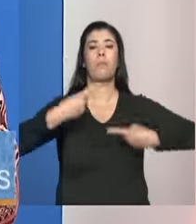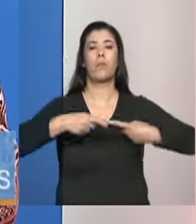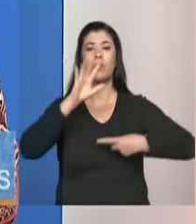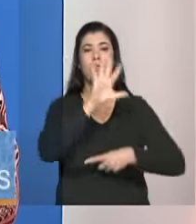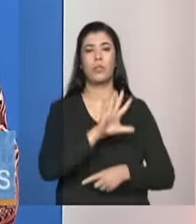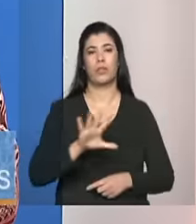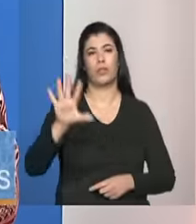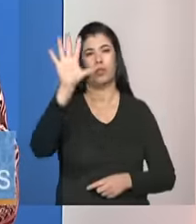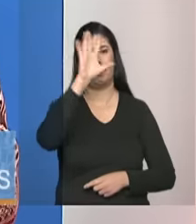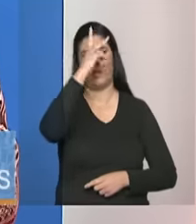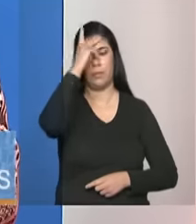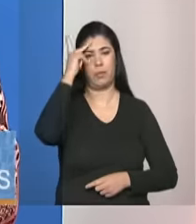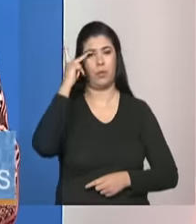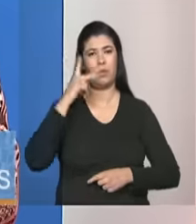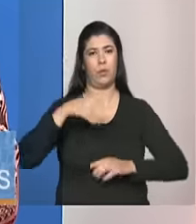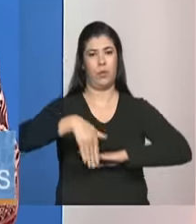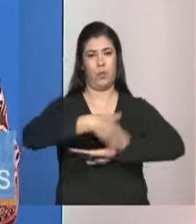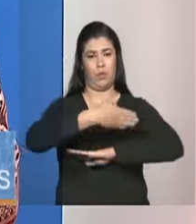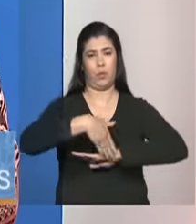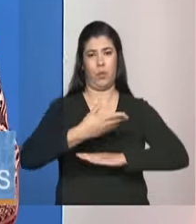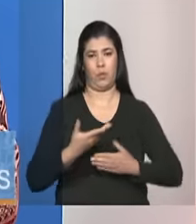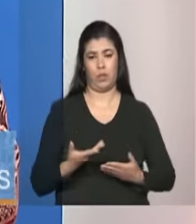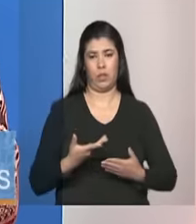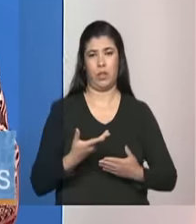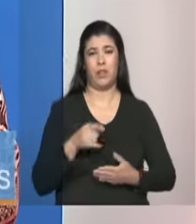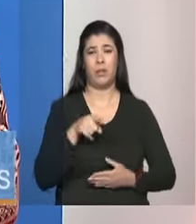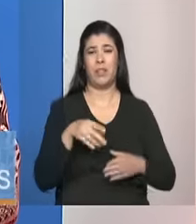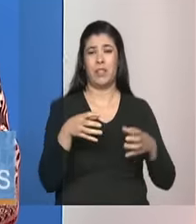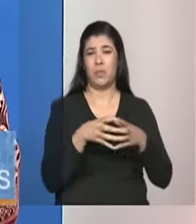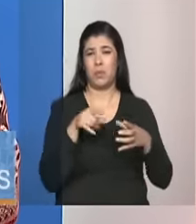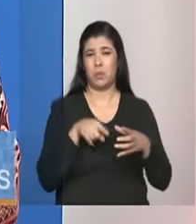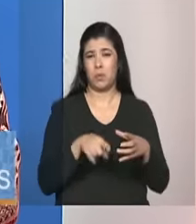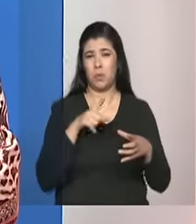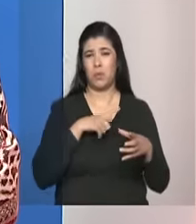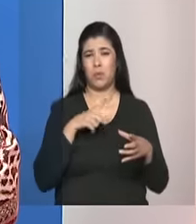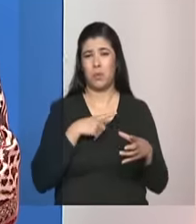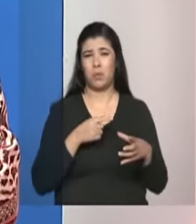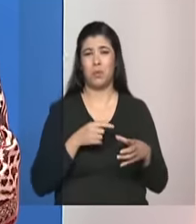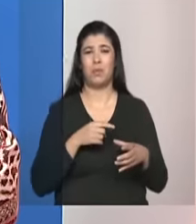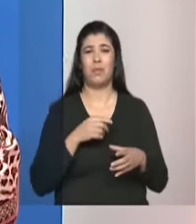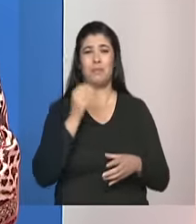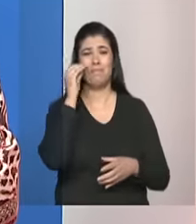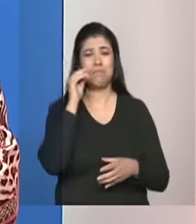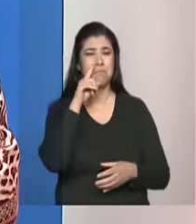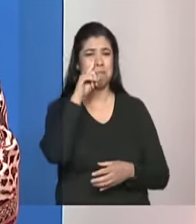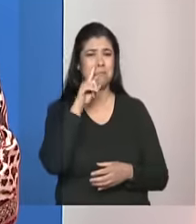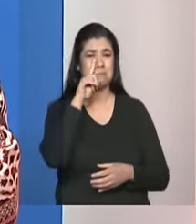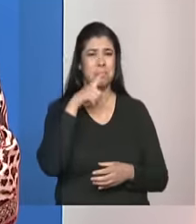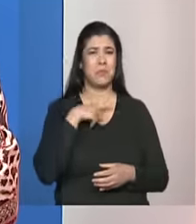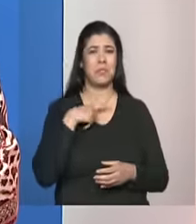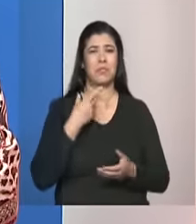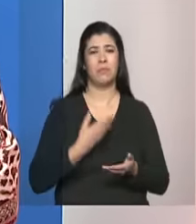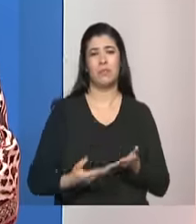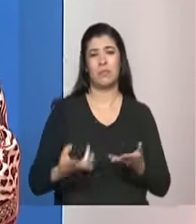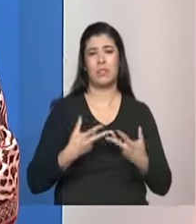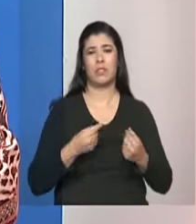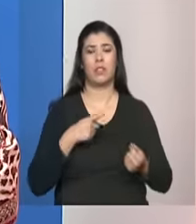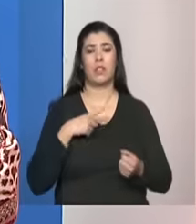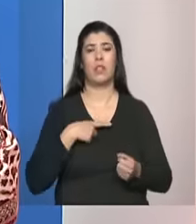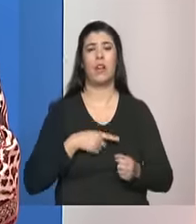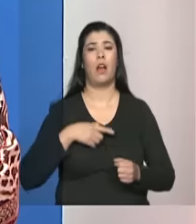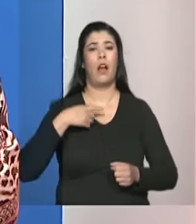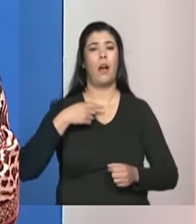justamente porque é um grupo de extrema vulnerabilidade. A política foi instituída por um decreto em